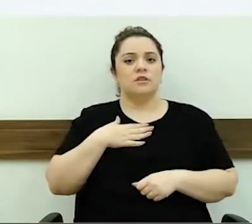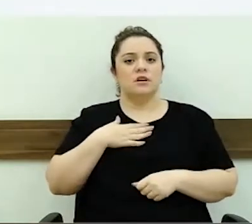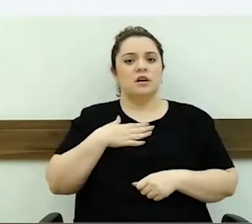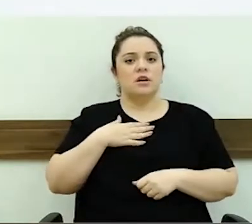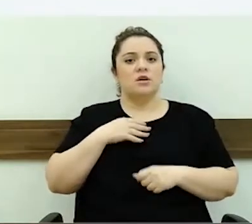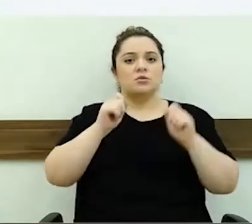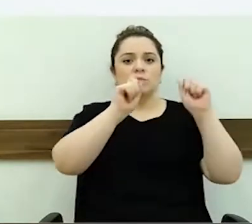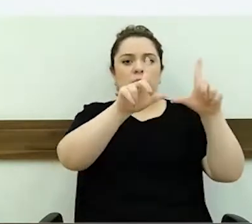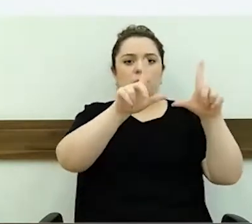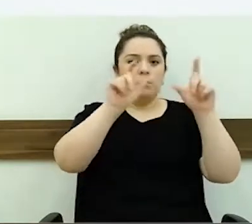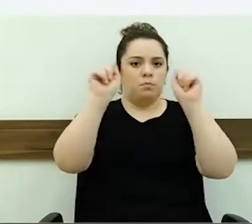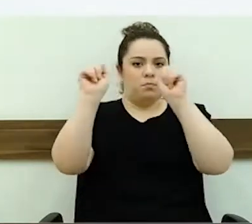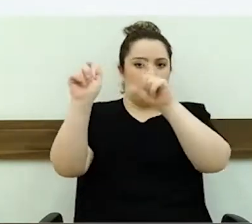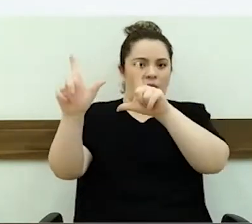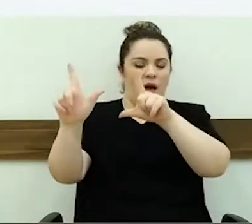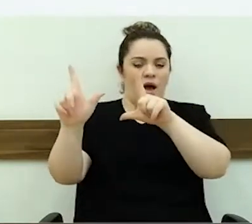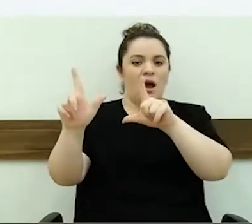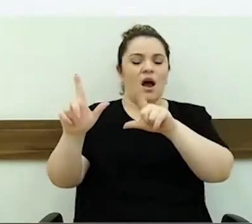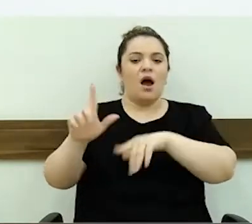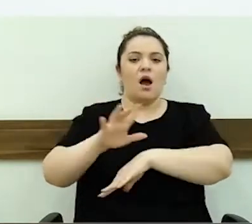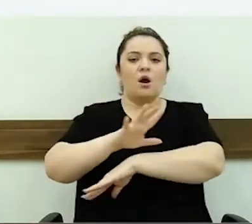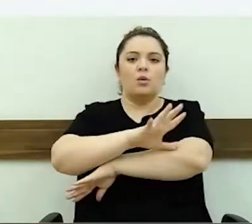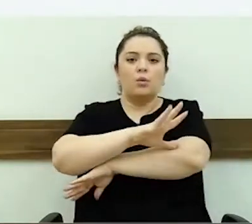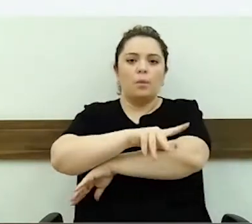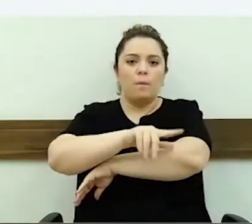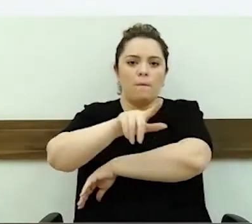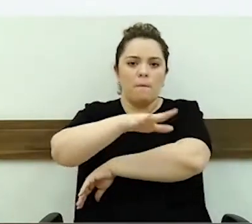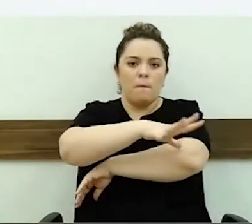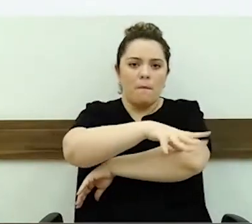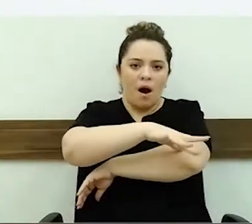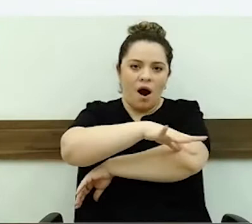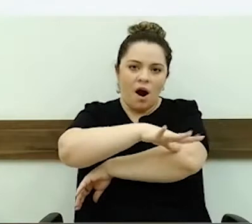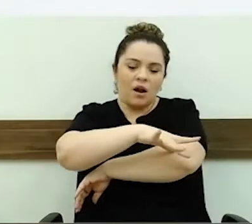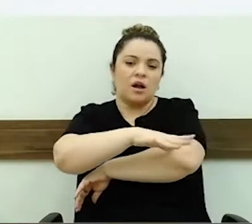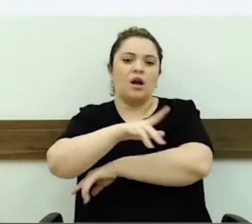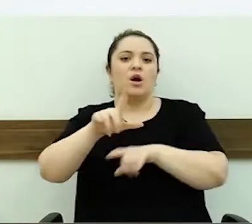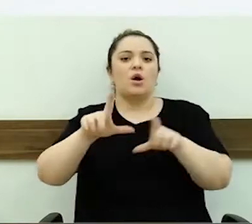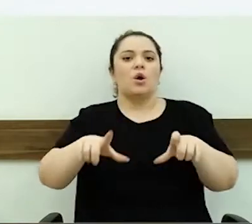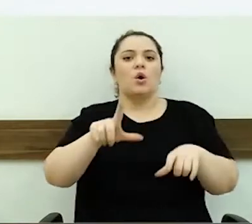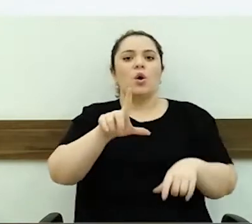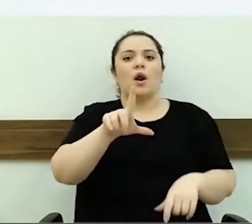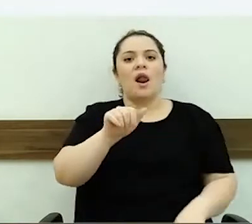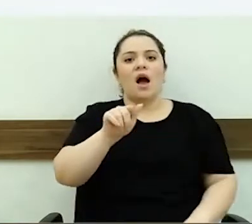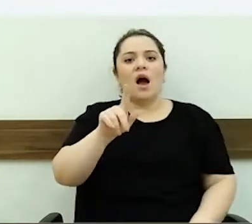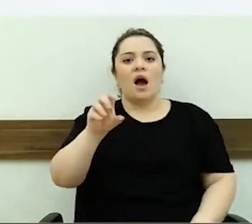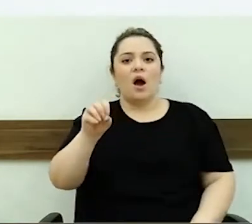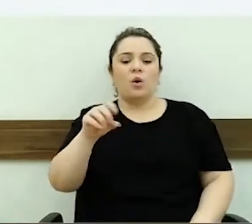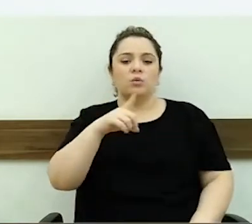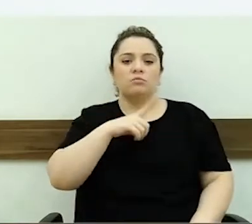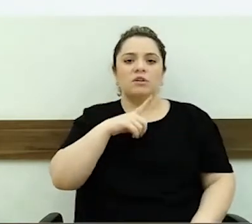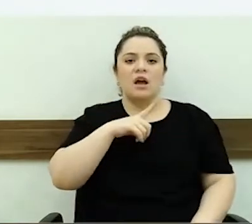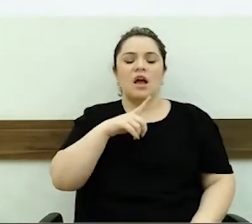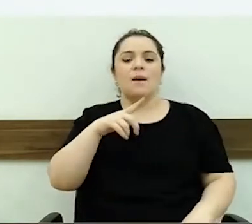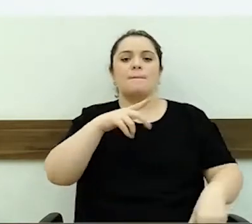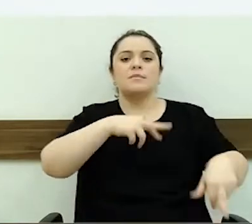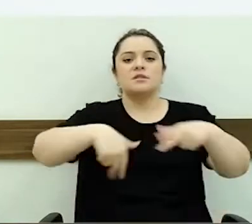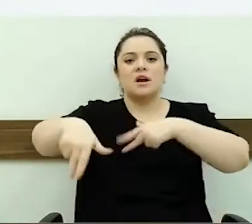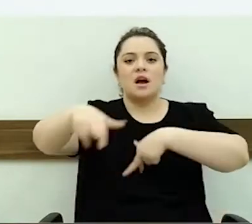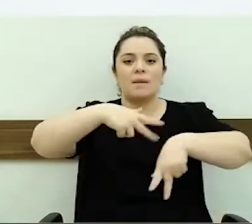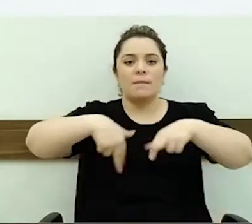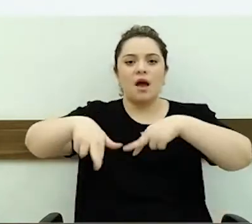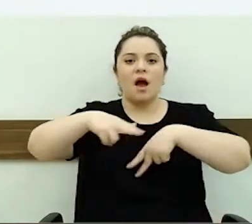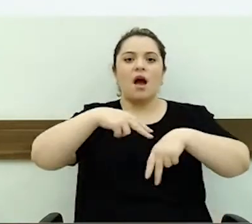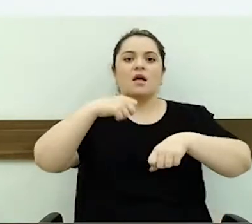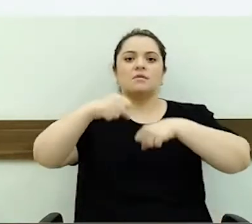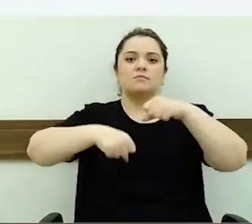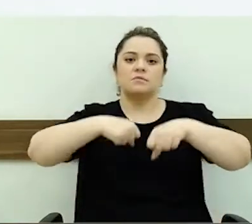placas, no parte de lago, seria placas em relação... Tem aquela pista de caminhada ali, que as pessoas usam para ir de bicicleta, a pé,